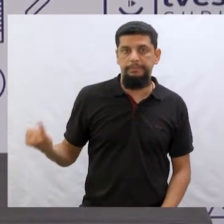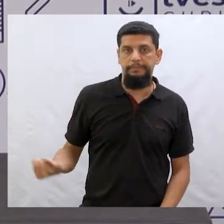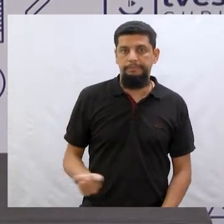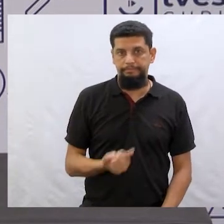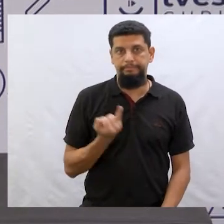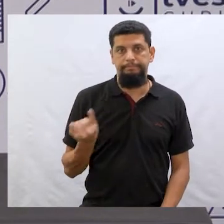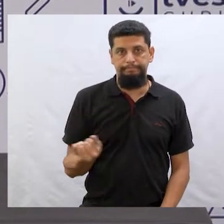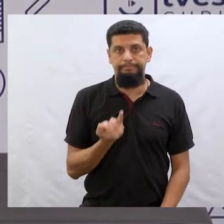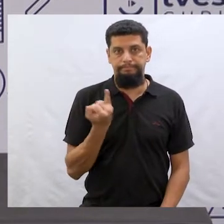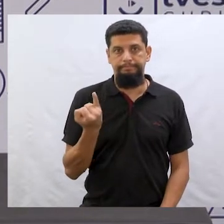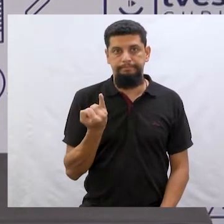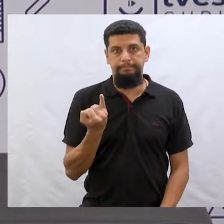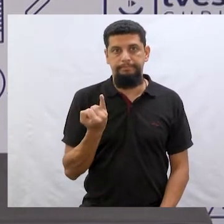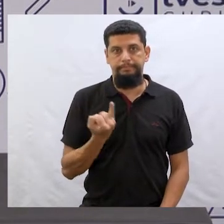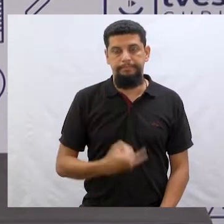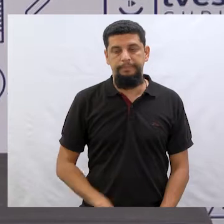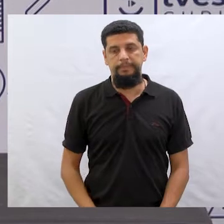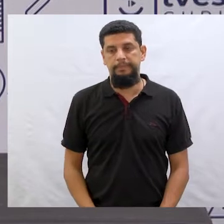importante mesmo.